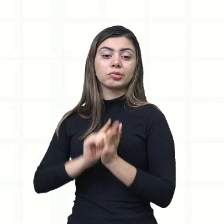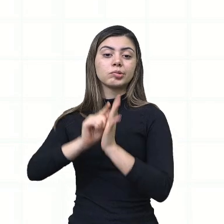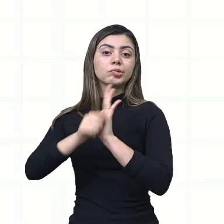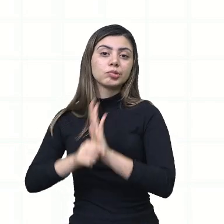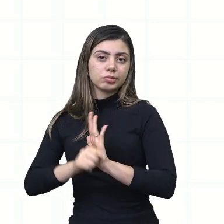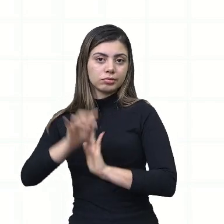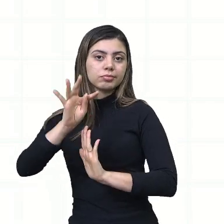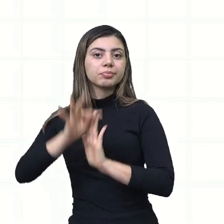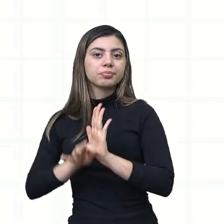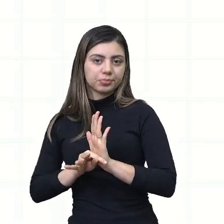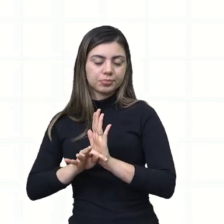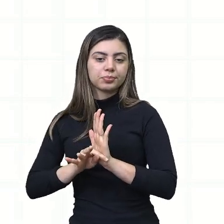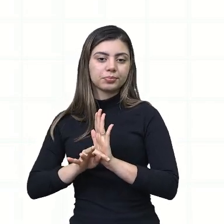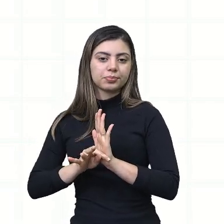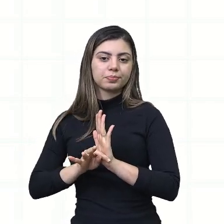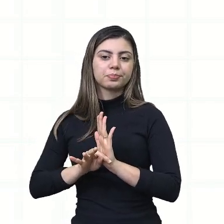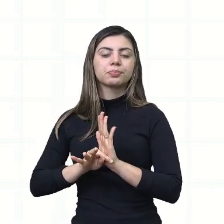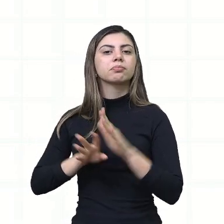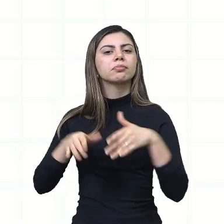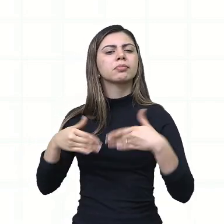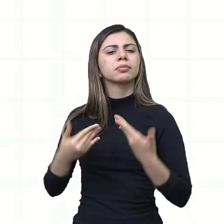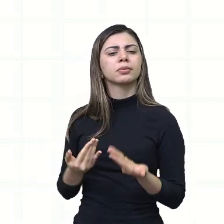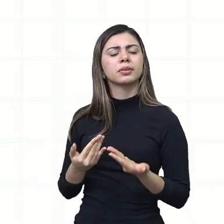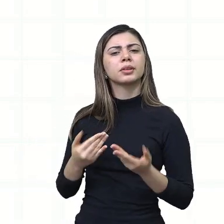textual